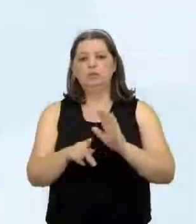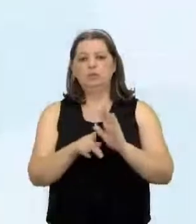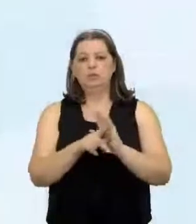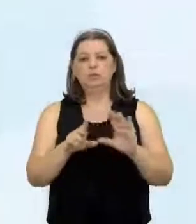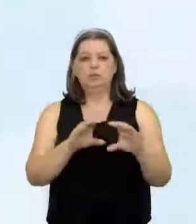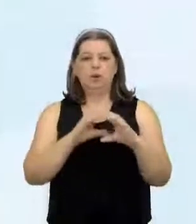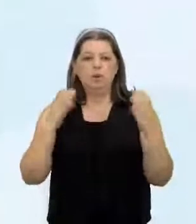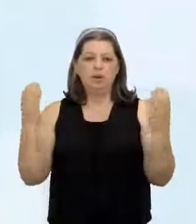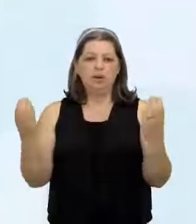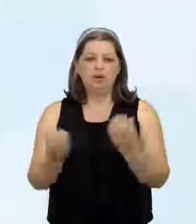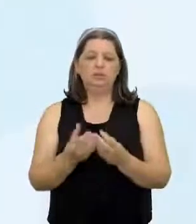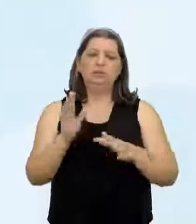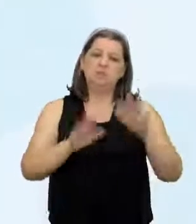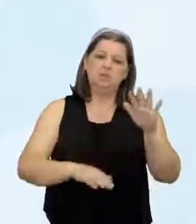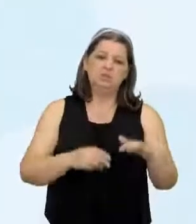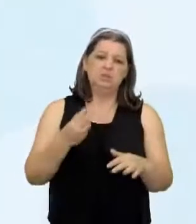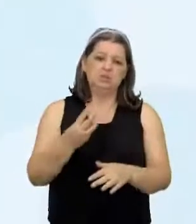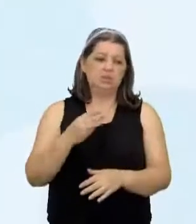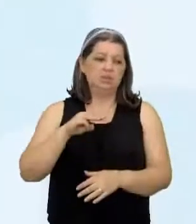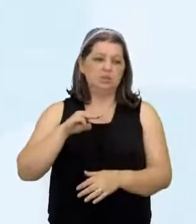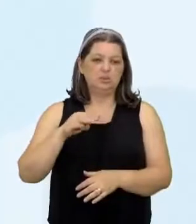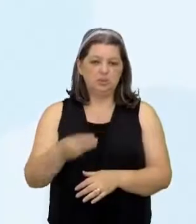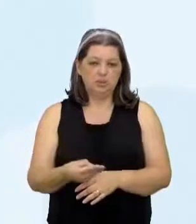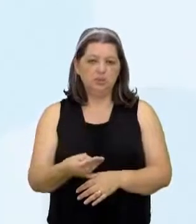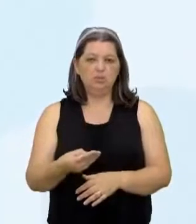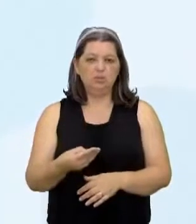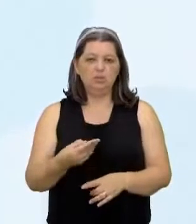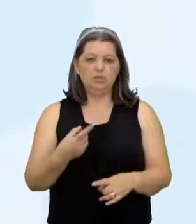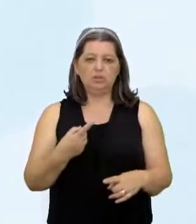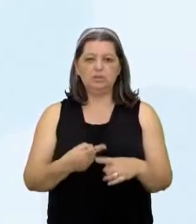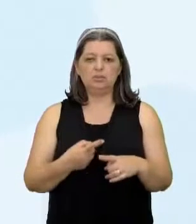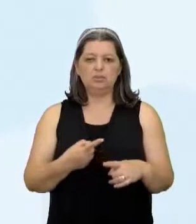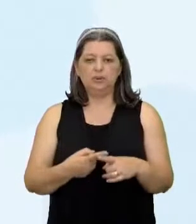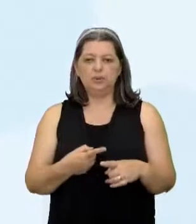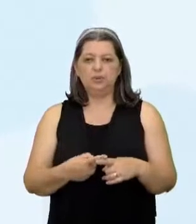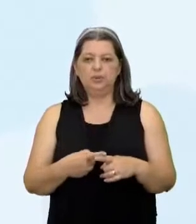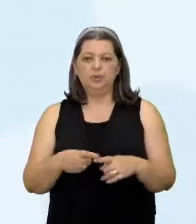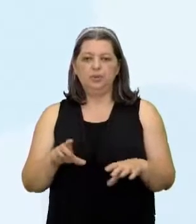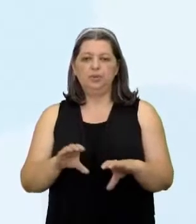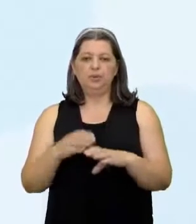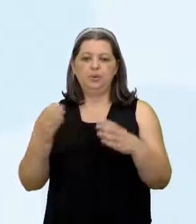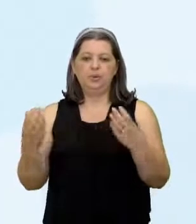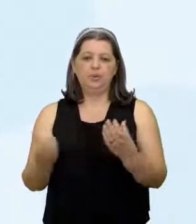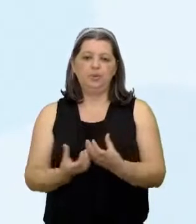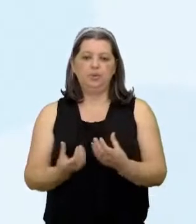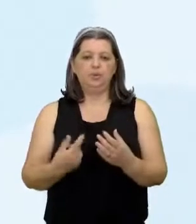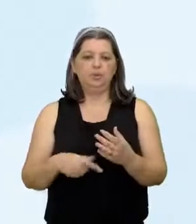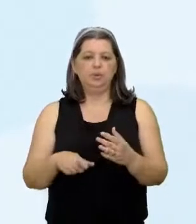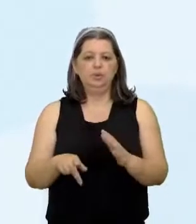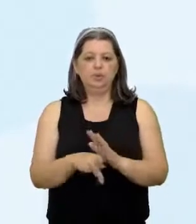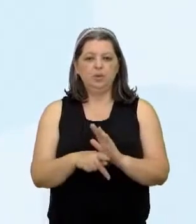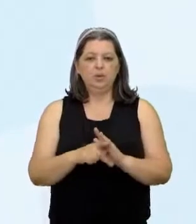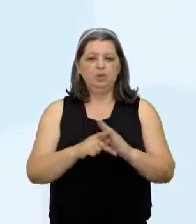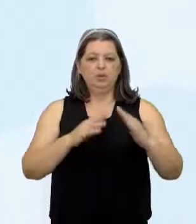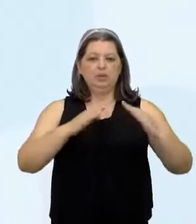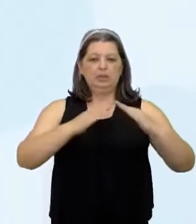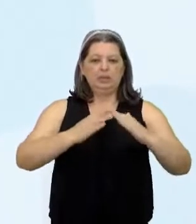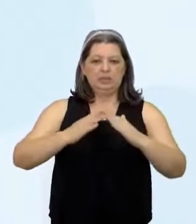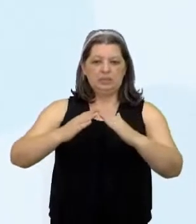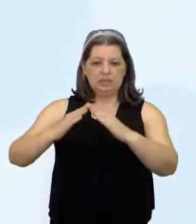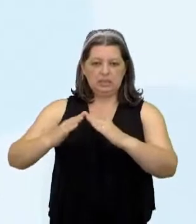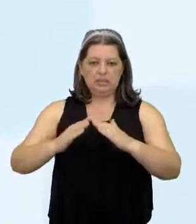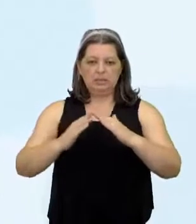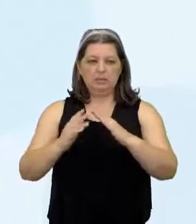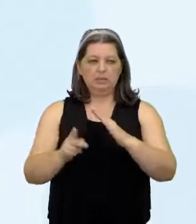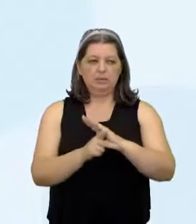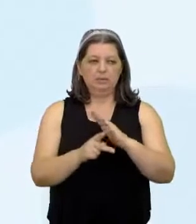Nós temos aproximadamente 3 mil comunidades quilombolas Uma casa típica de quilombo Casa de taipas Casas de